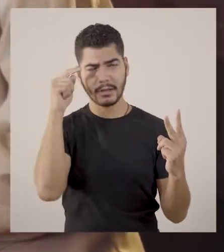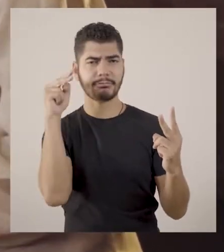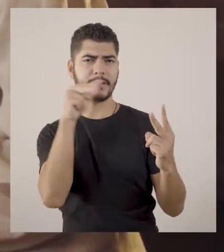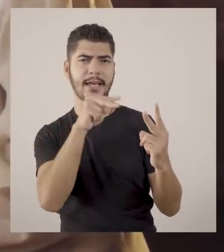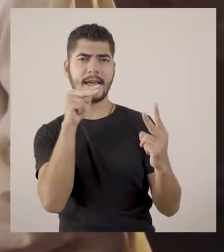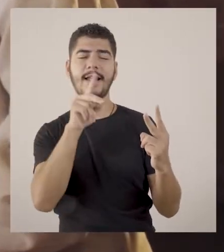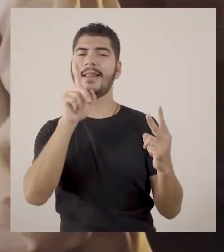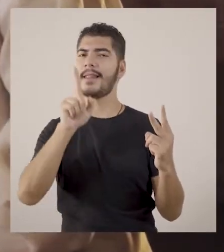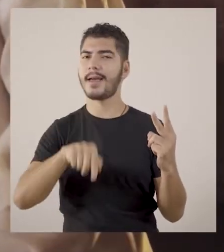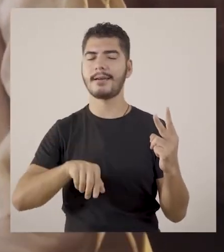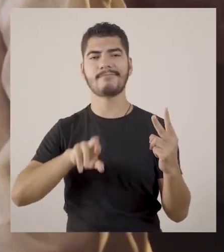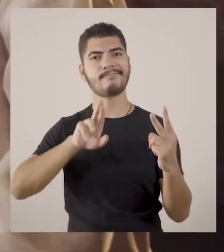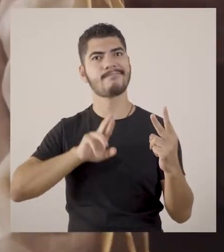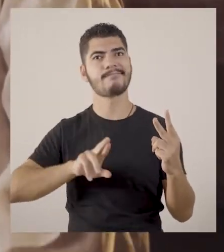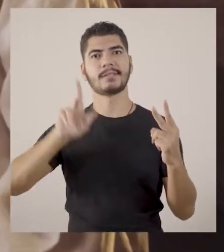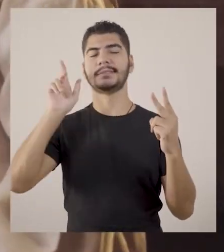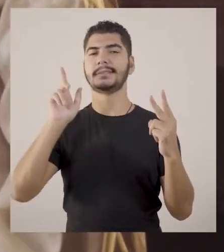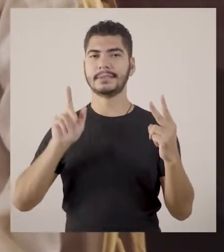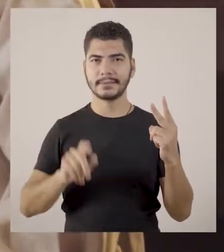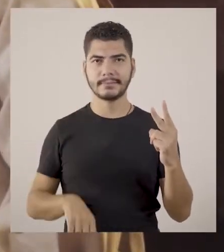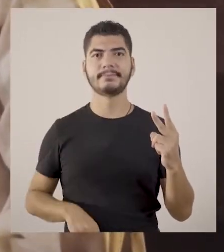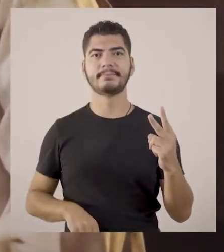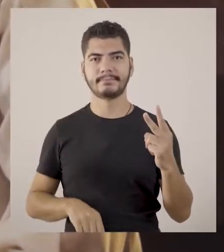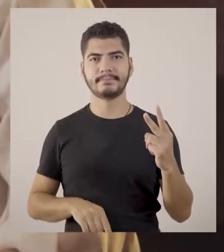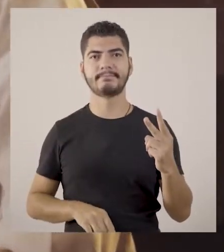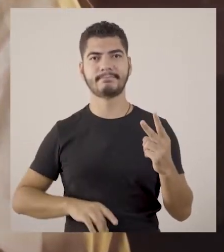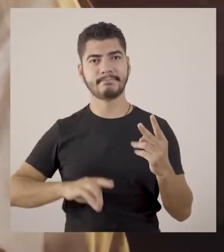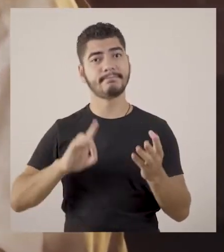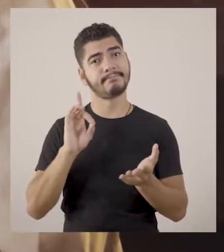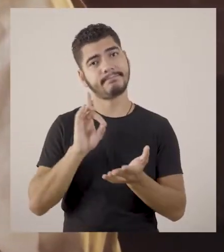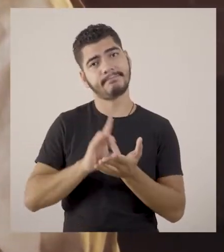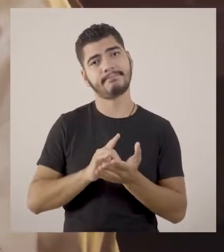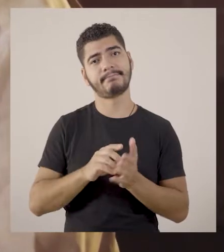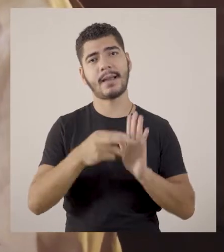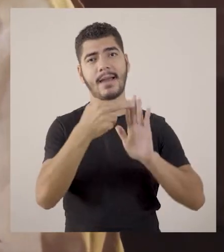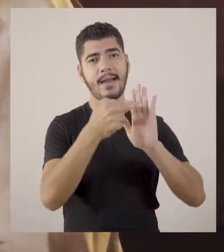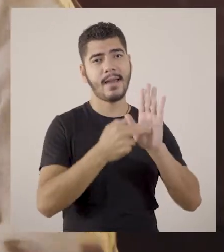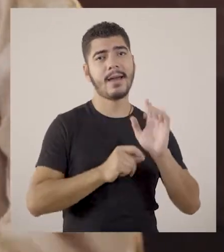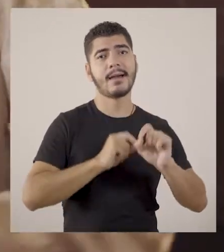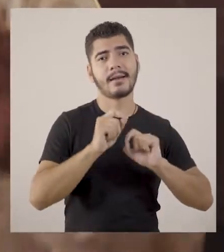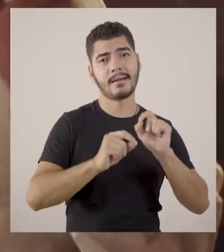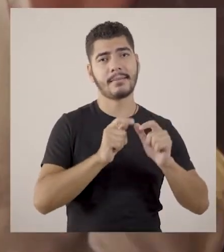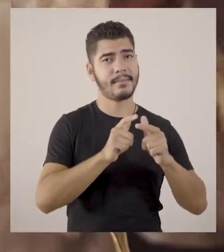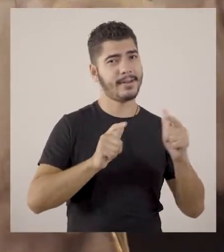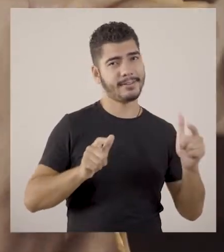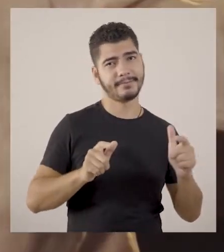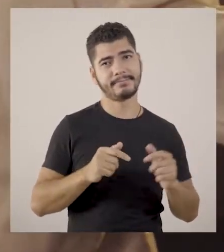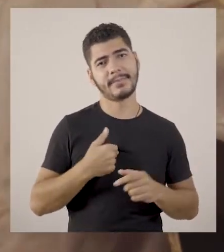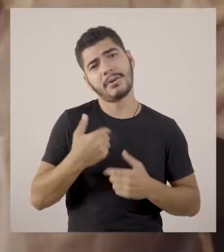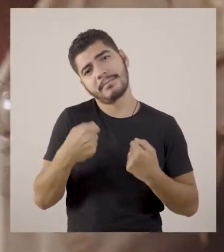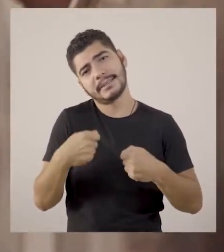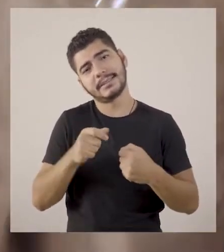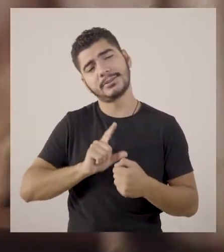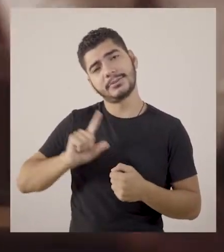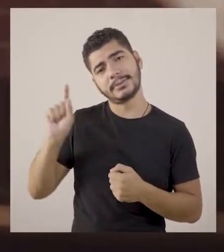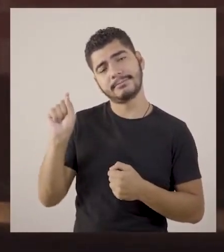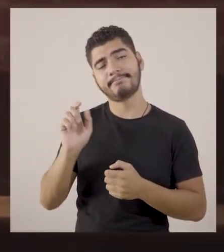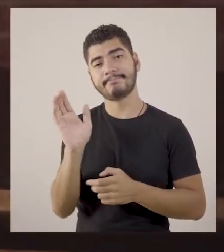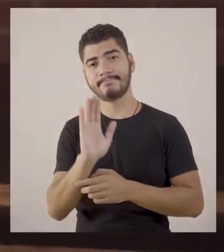verdadeiras exceções. O que só confirma a regra. Eu preciso ir. Até.